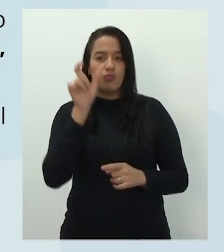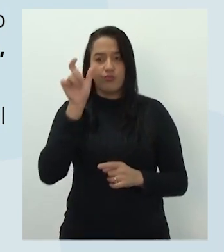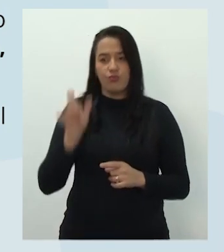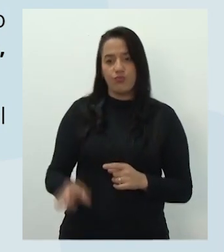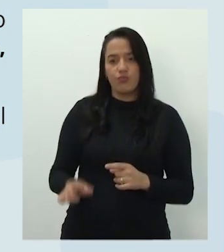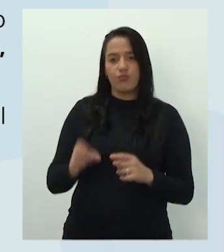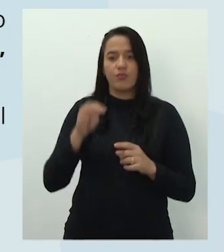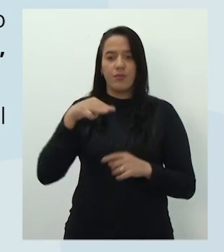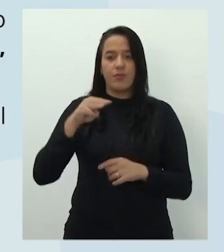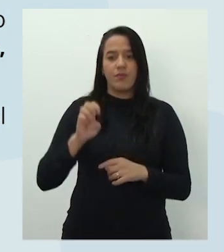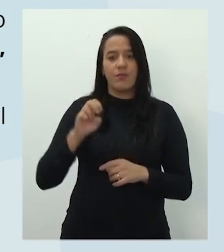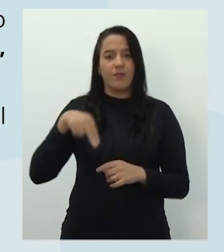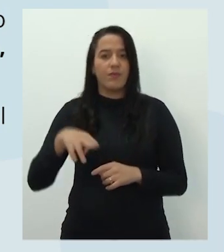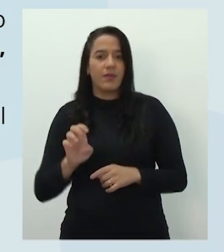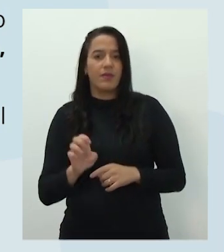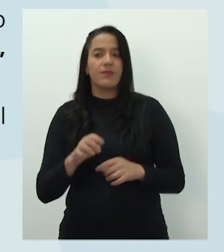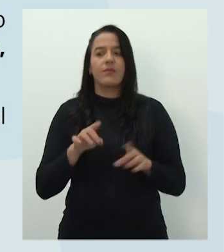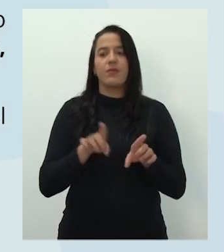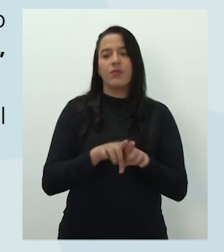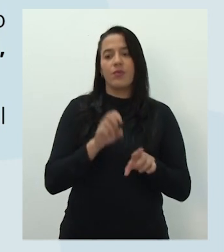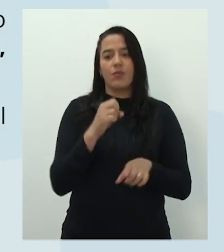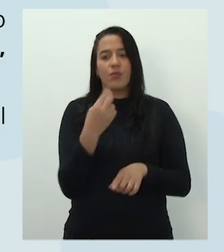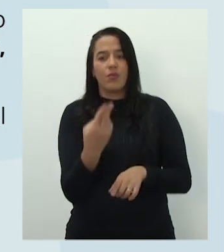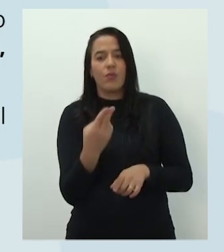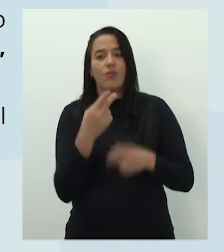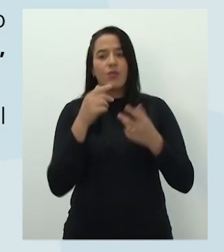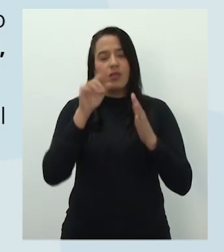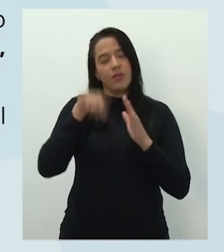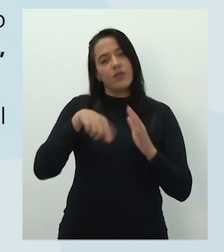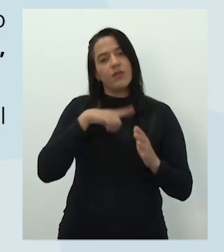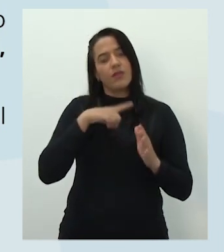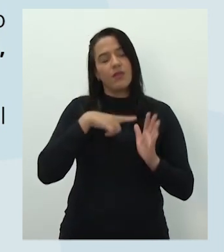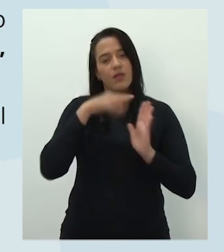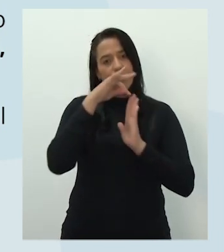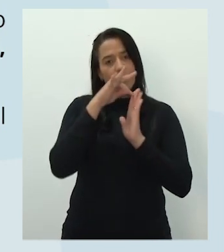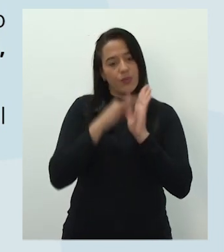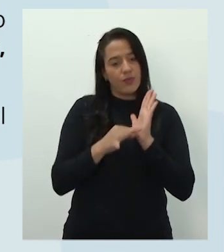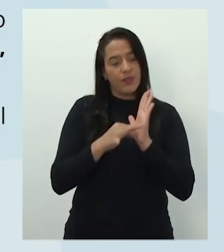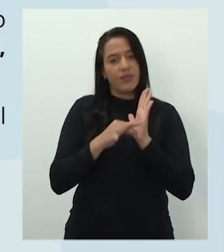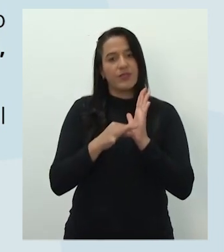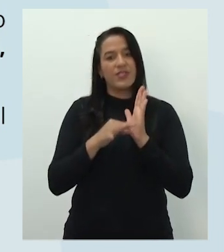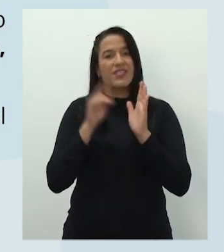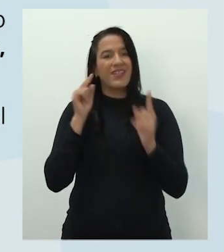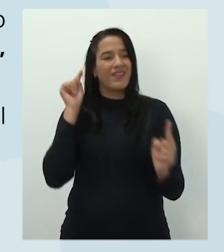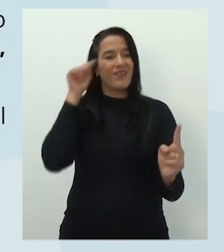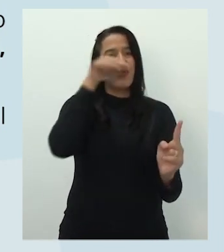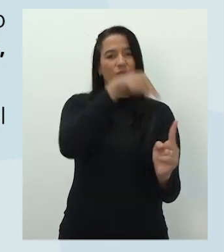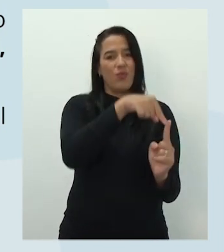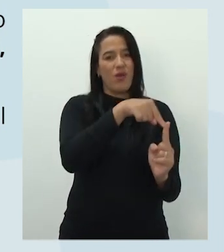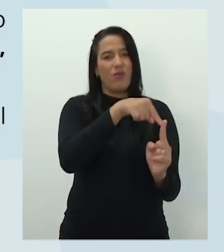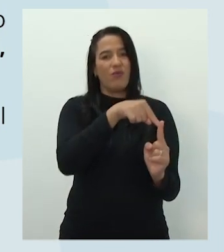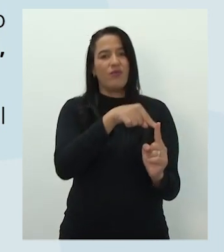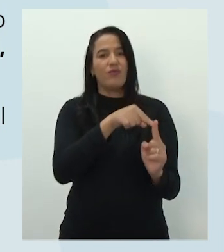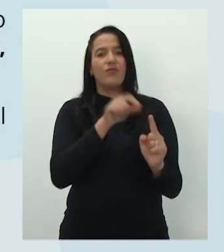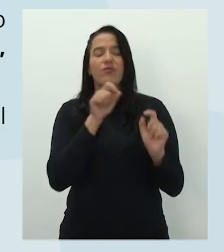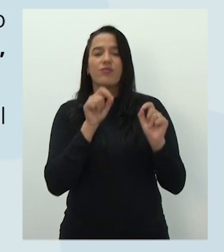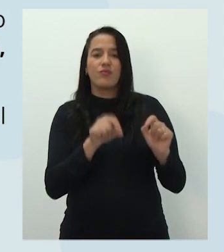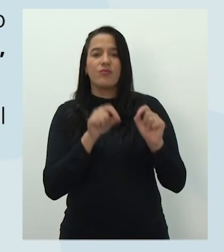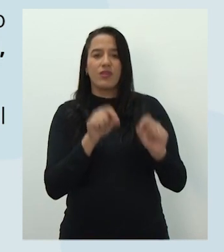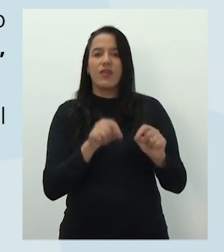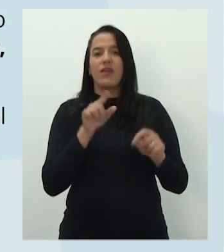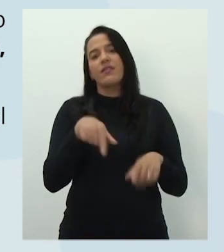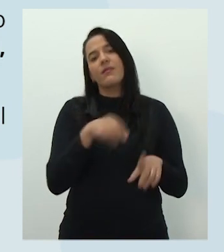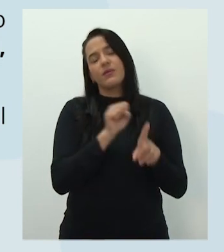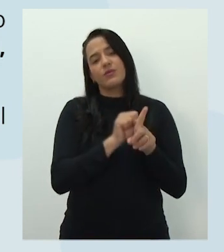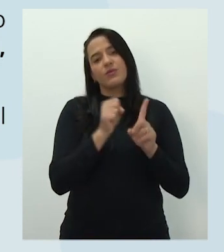quando eu digo HQ, graphic novel, ele tem um contexto, uma finalidade e principalmente uma função social.